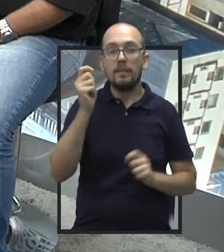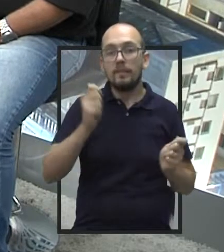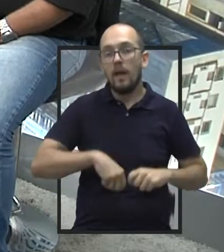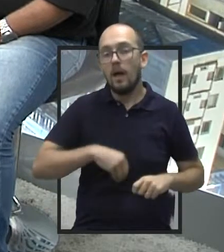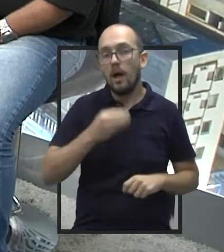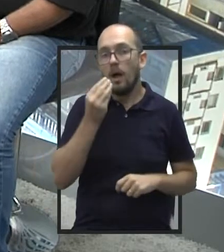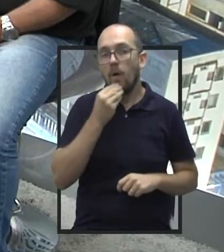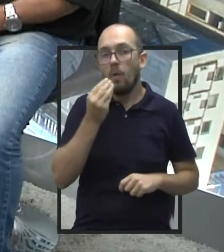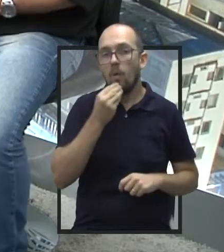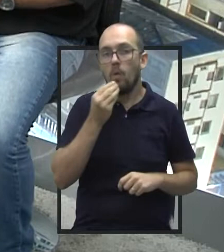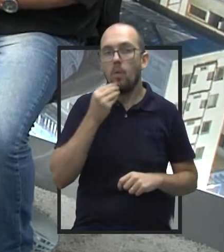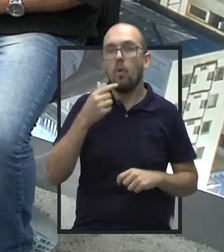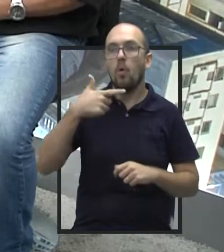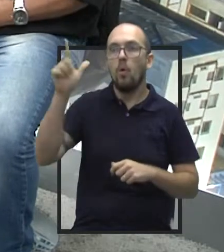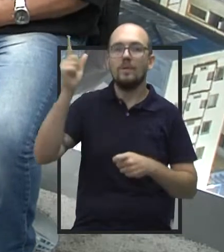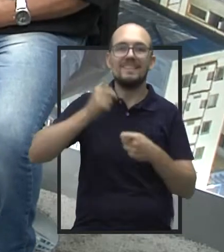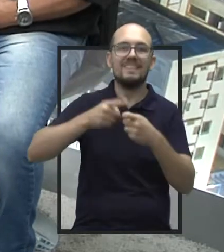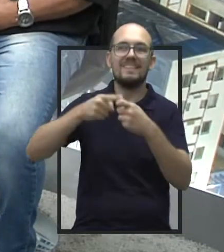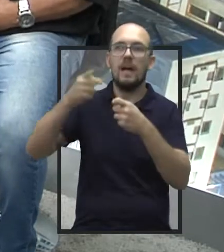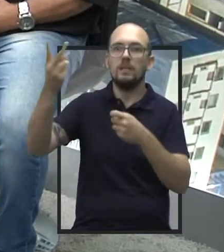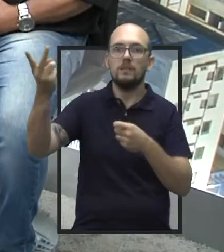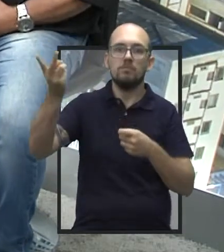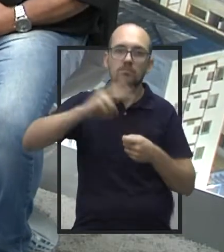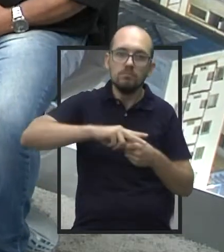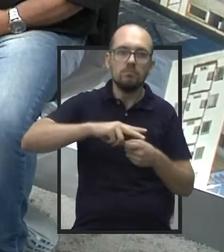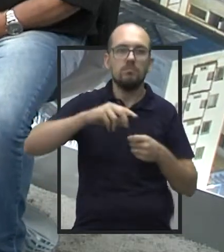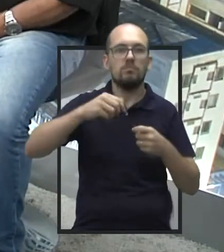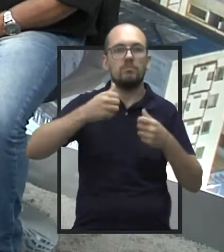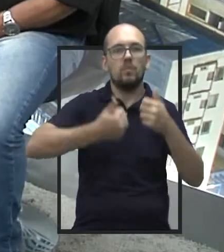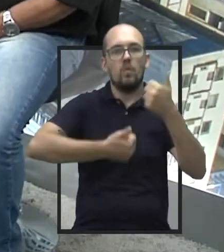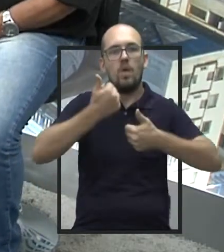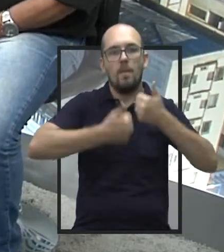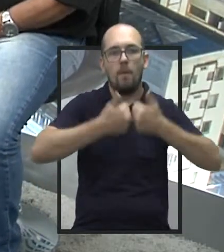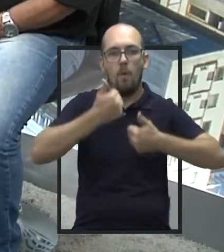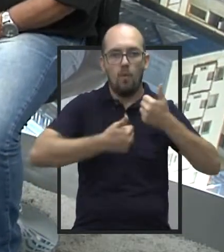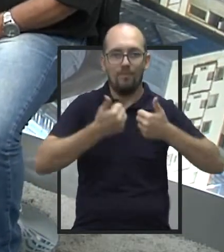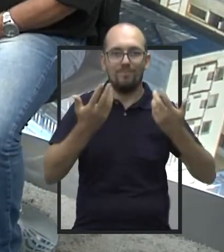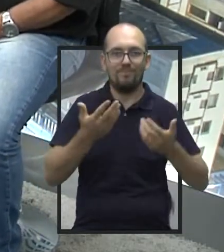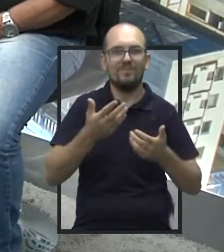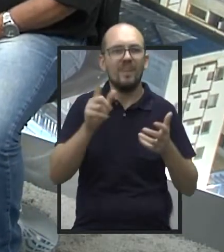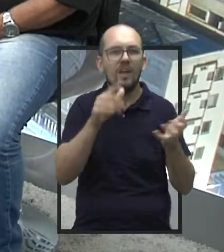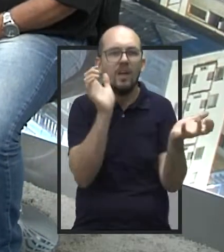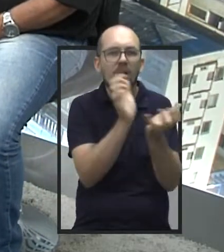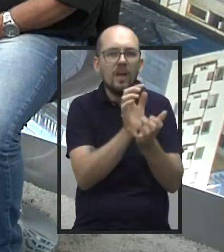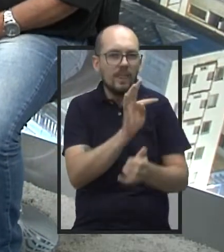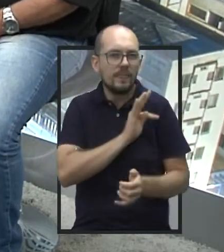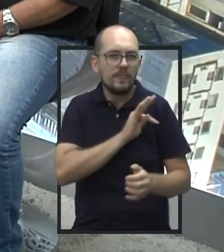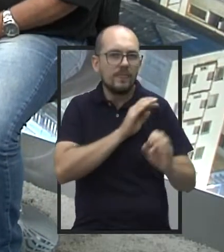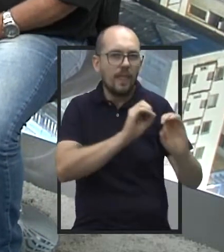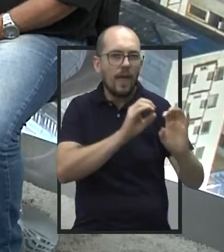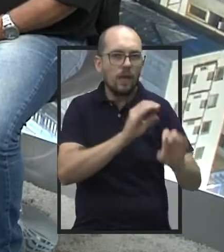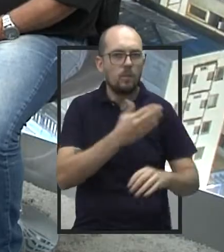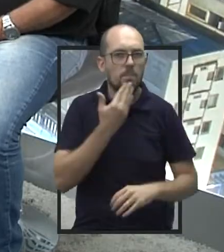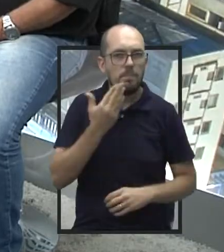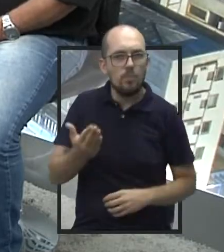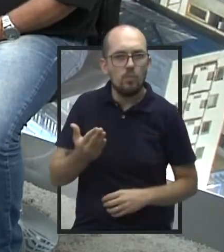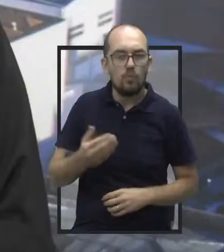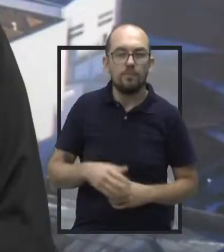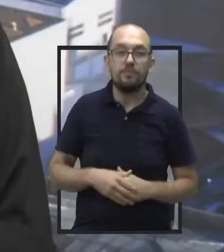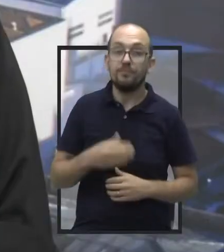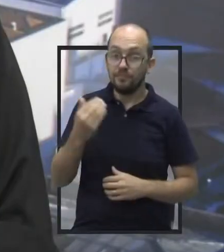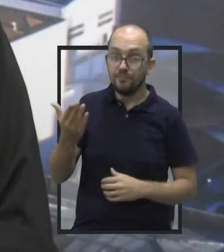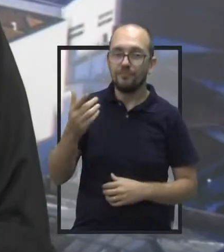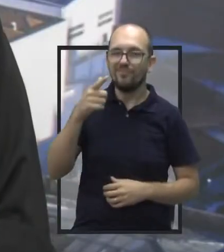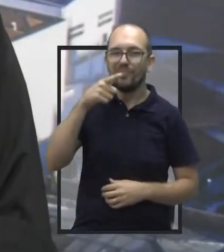participação de atletas de fora em competições futebolísticas. Foi impedido dos próprios treinadores das equipes? É, você veja bem que onde os